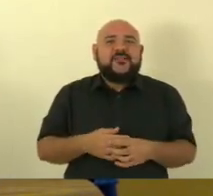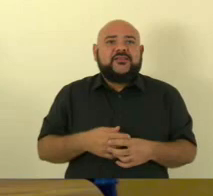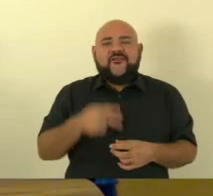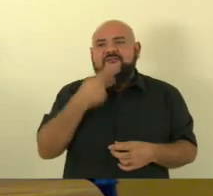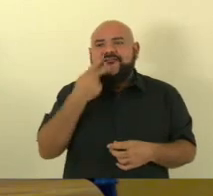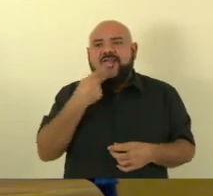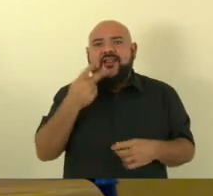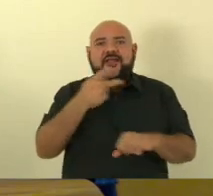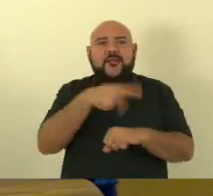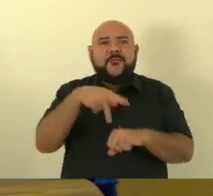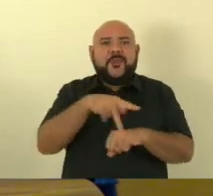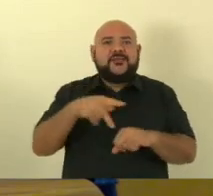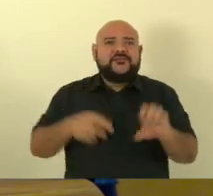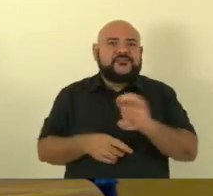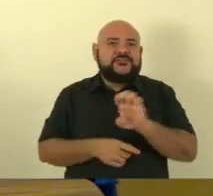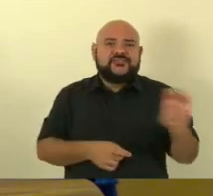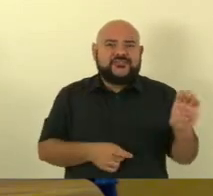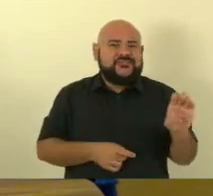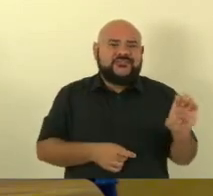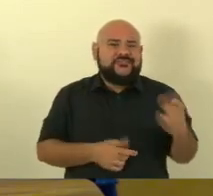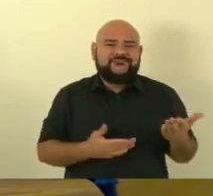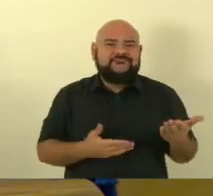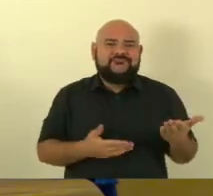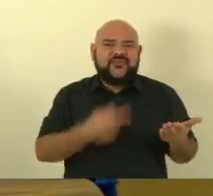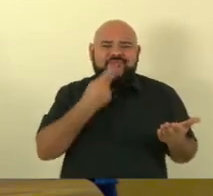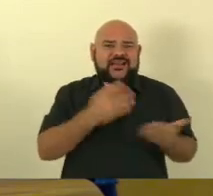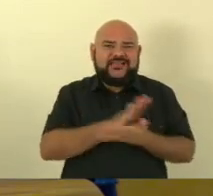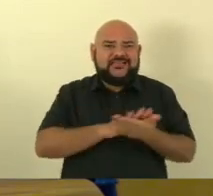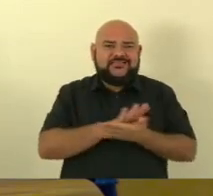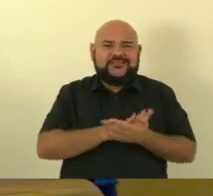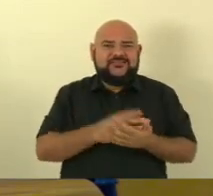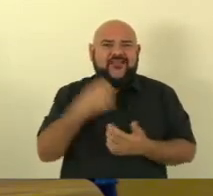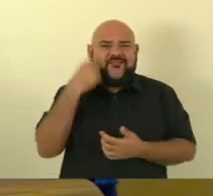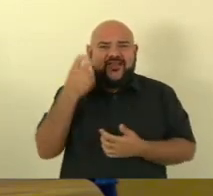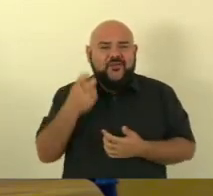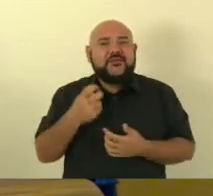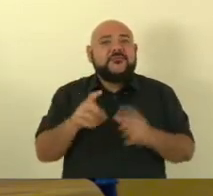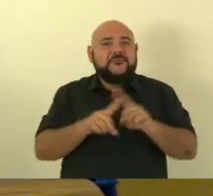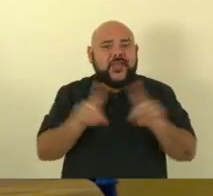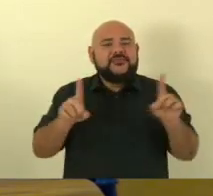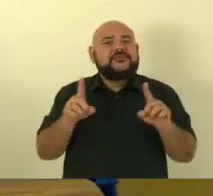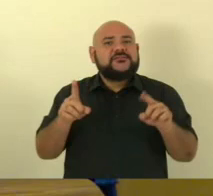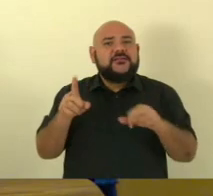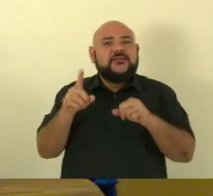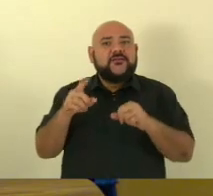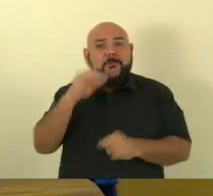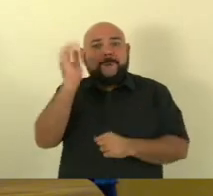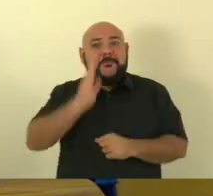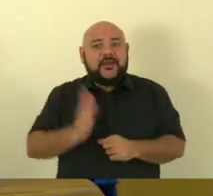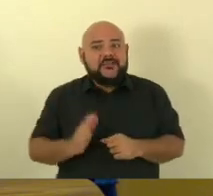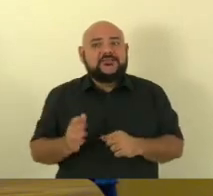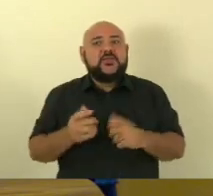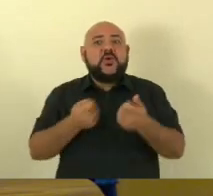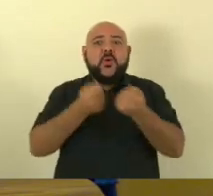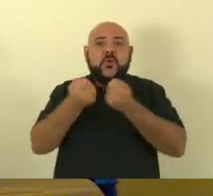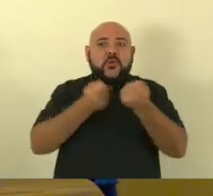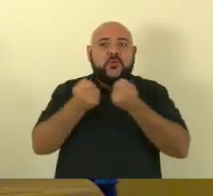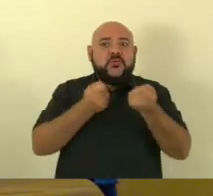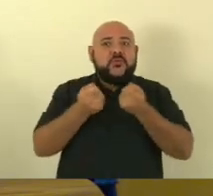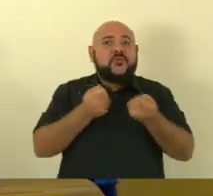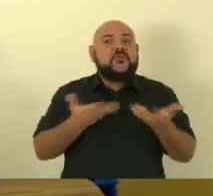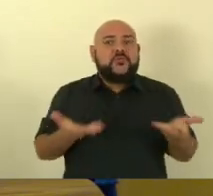até vergonhoso não dá para comparar mas o Brasil controlou a inflação isso é motivo de orgulho para todos nós